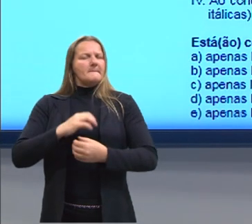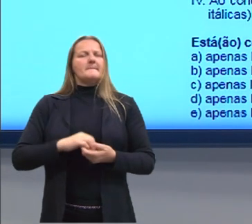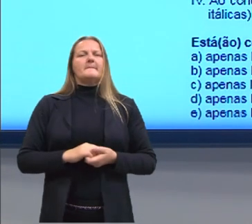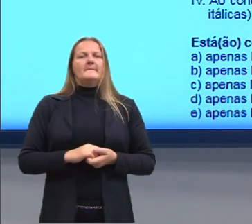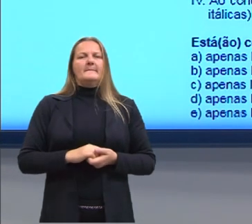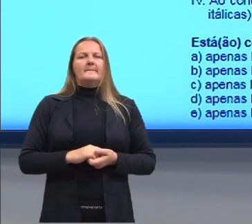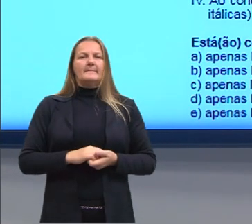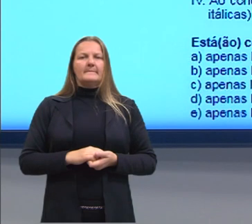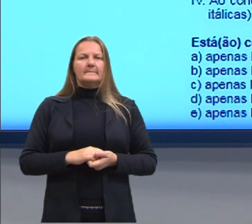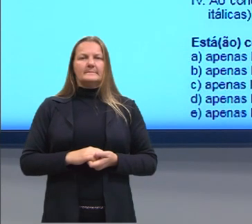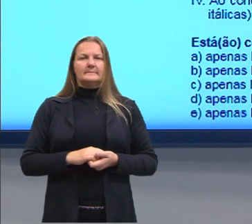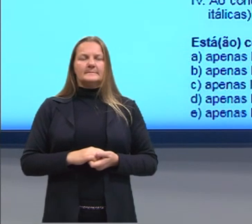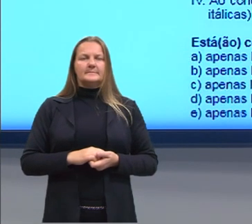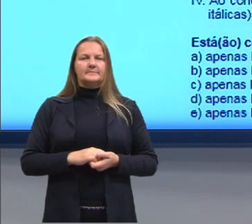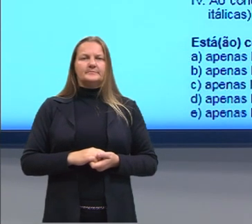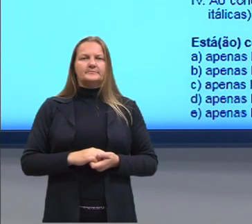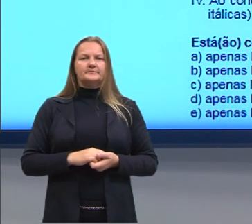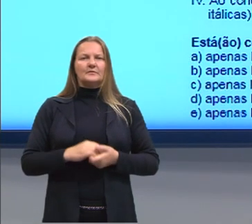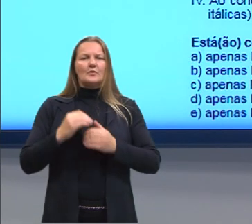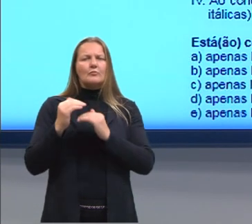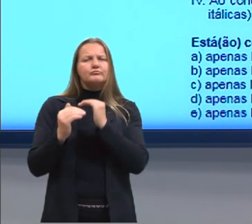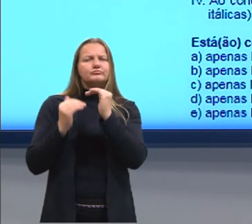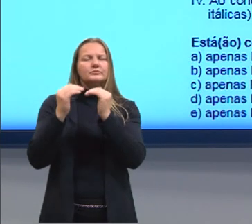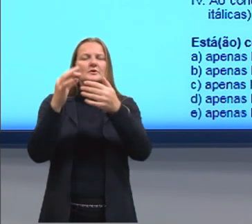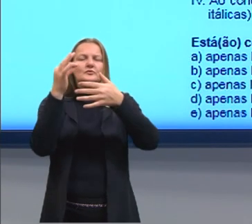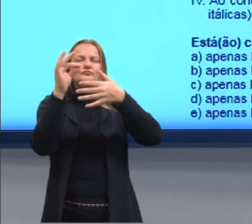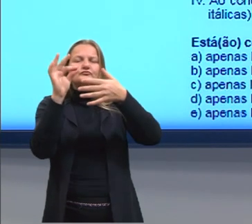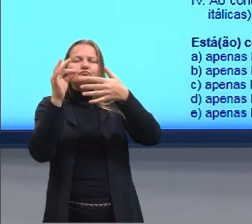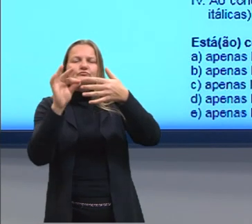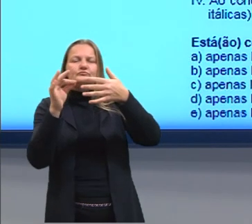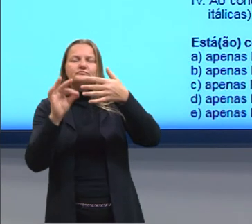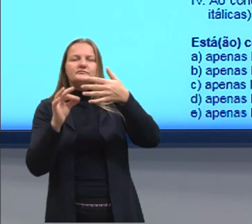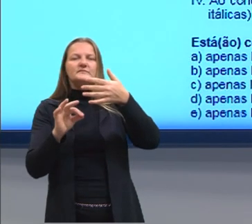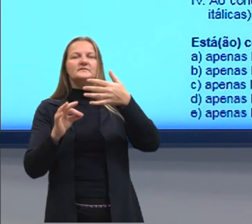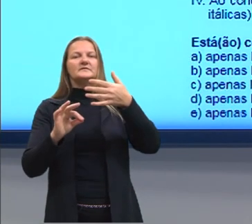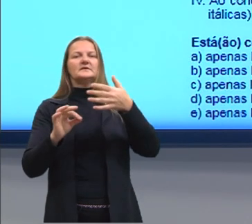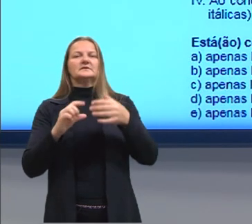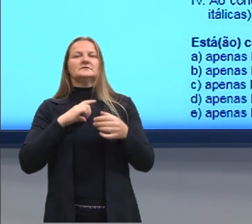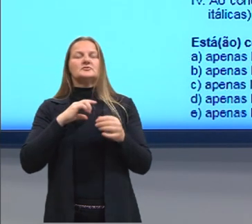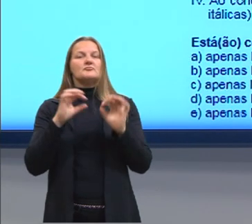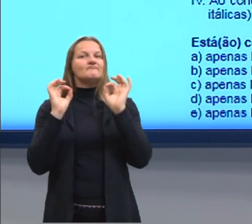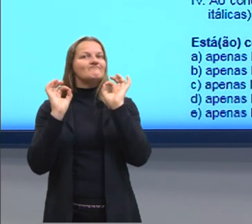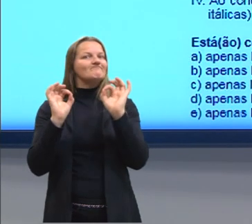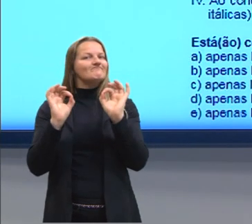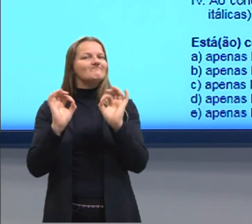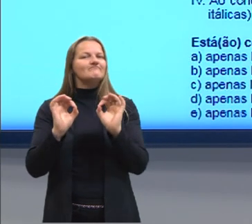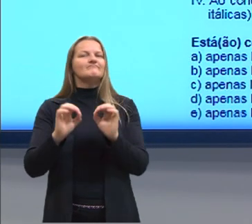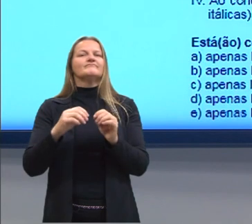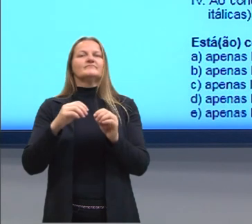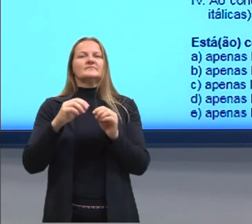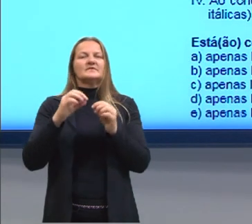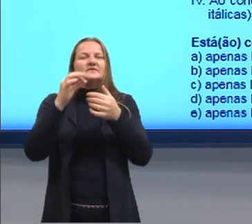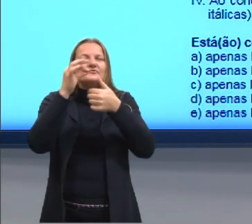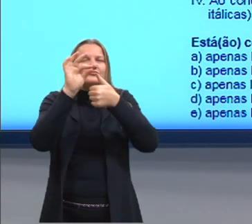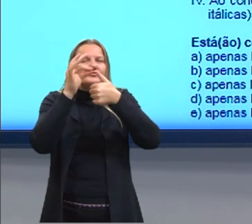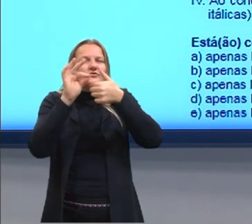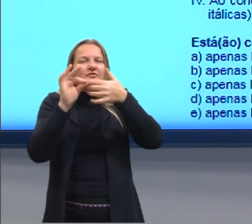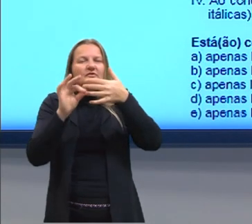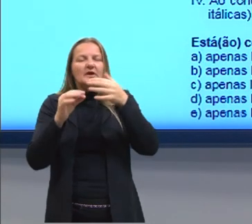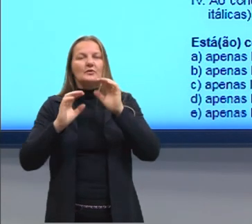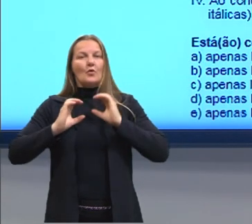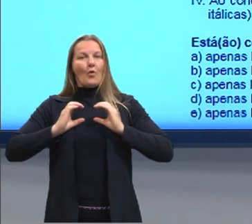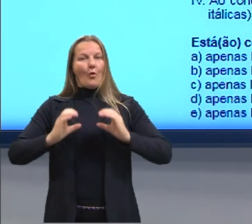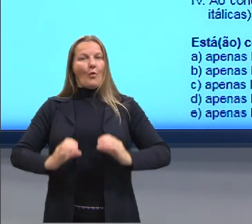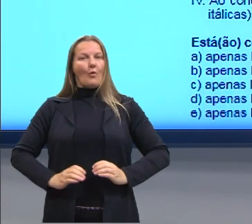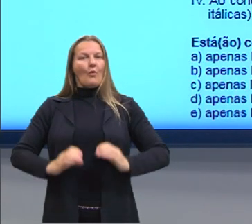esse aprimoramento dos detalhes, da riqueza do detalhe do corpo